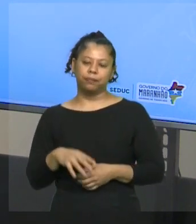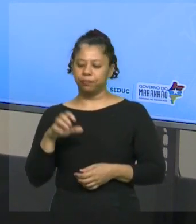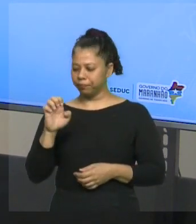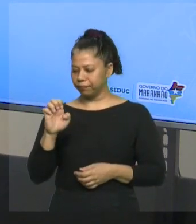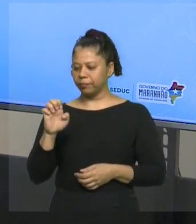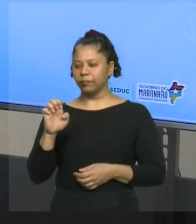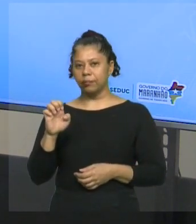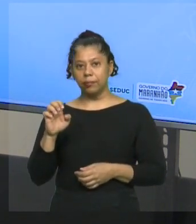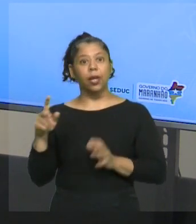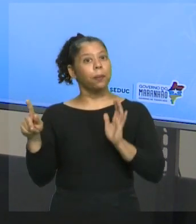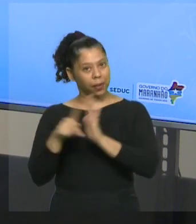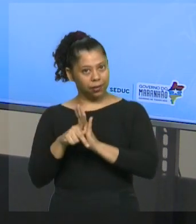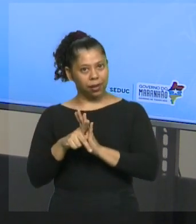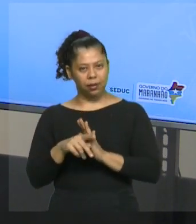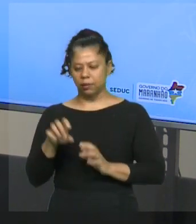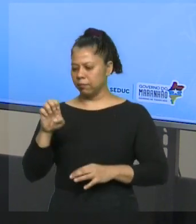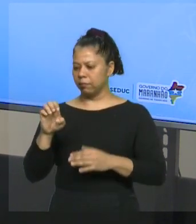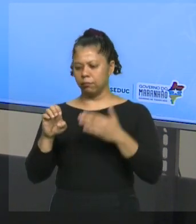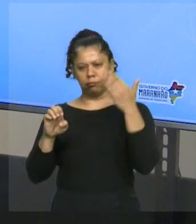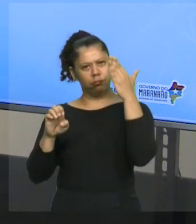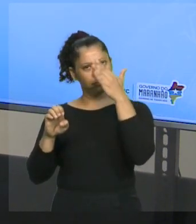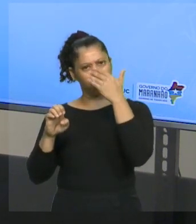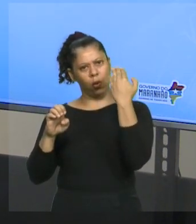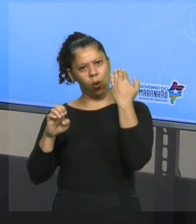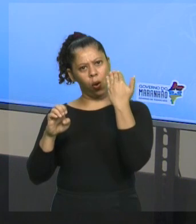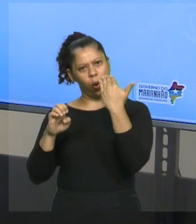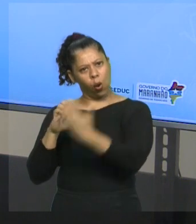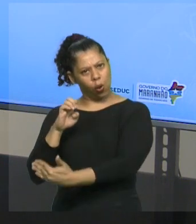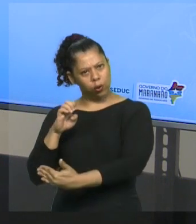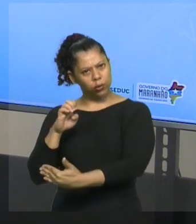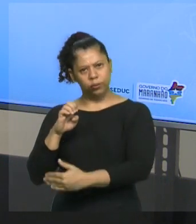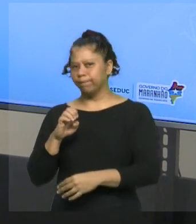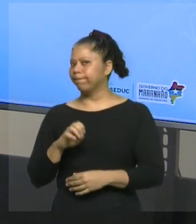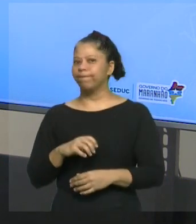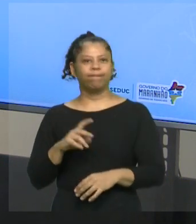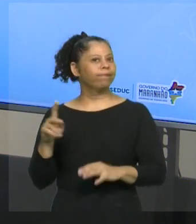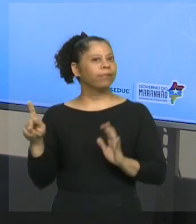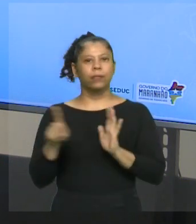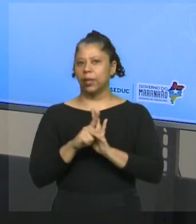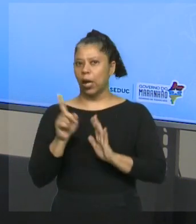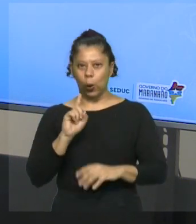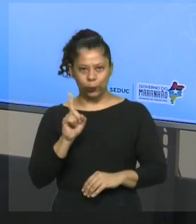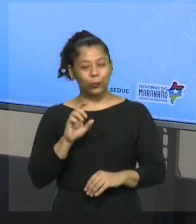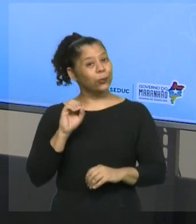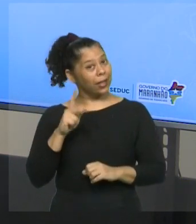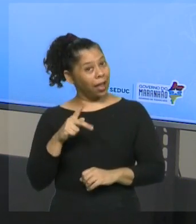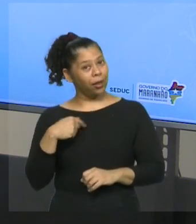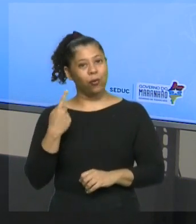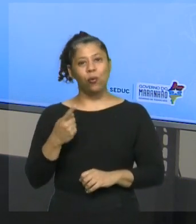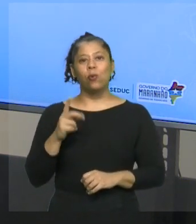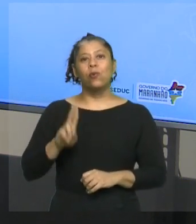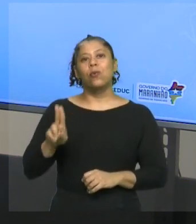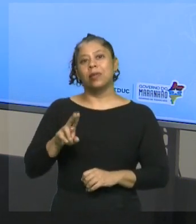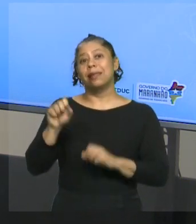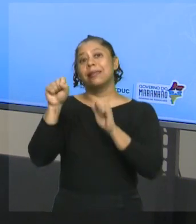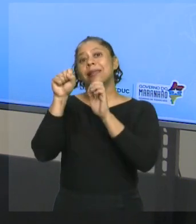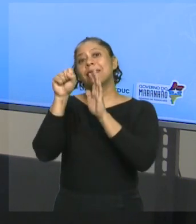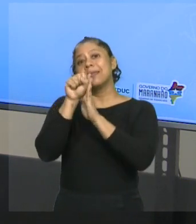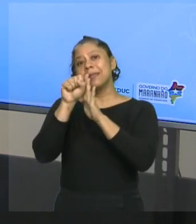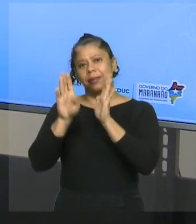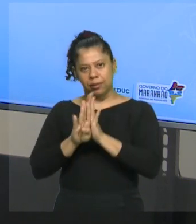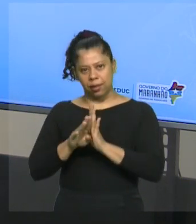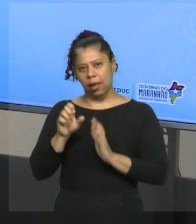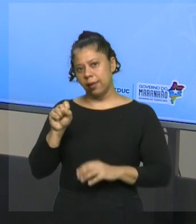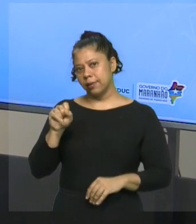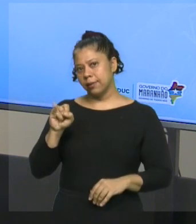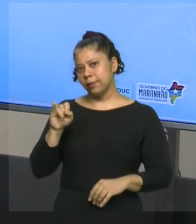cortado não pertence. Então, essa vai ser a simbologia que nós vamos utilizar para